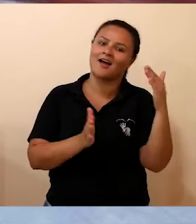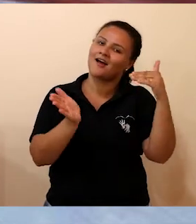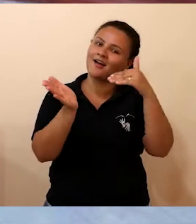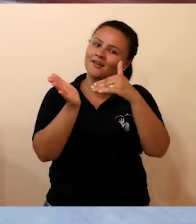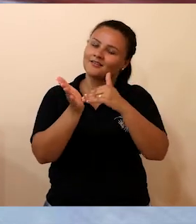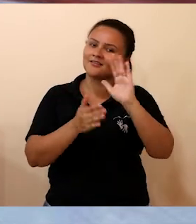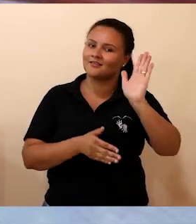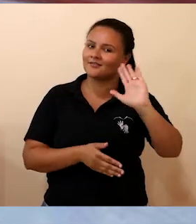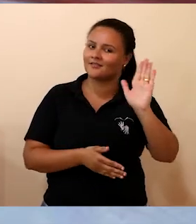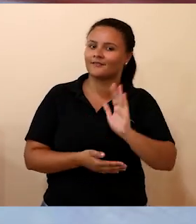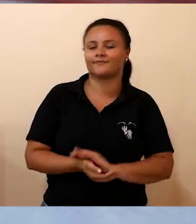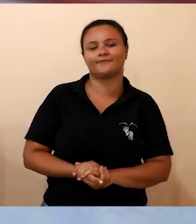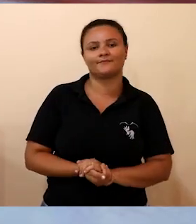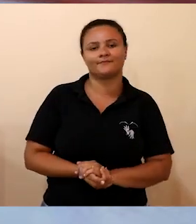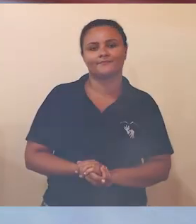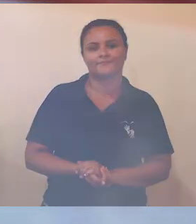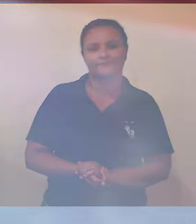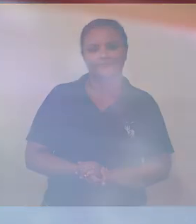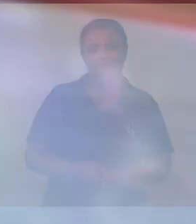lá!